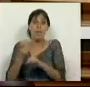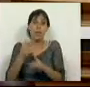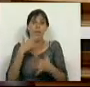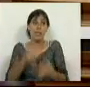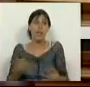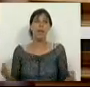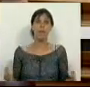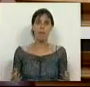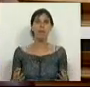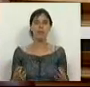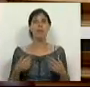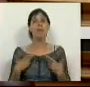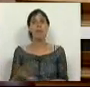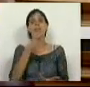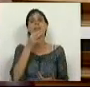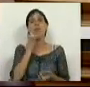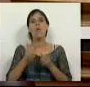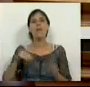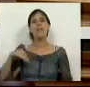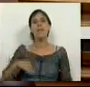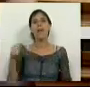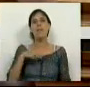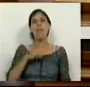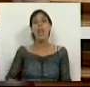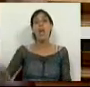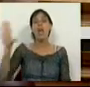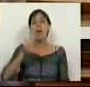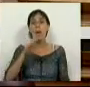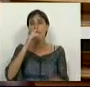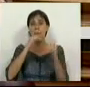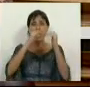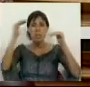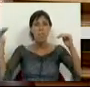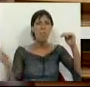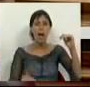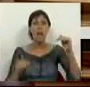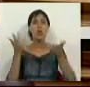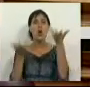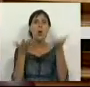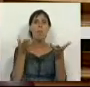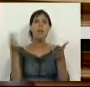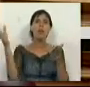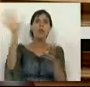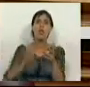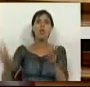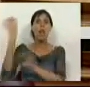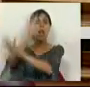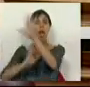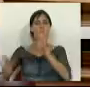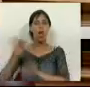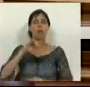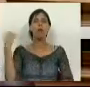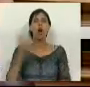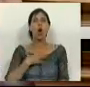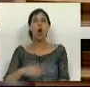certamente. Nós estamos a falar do salário mínimo nacional mais baixo da zona euro. E quando gostam